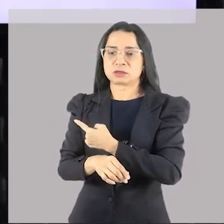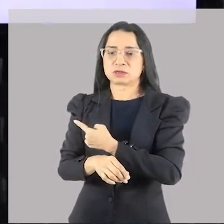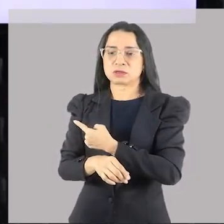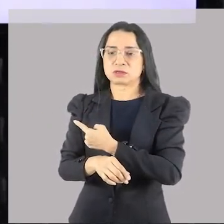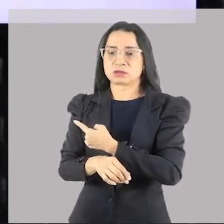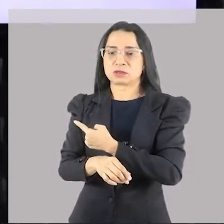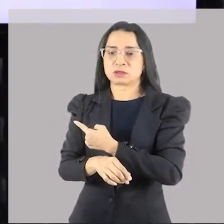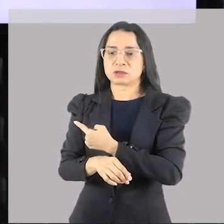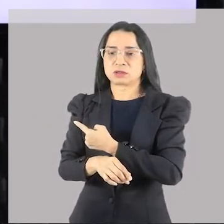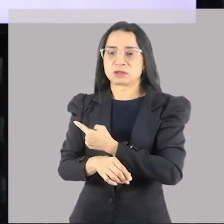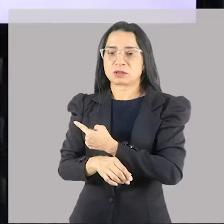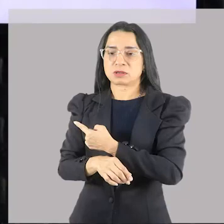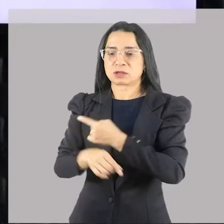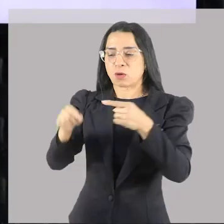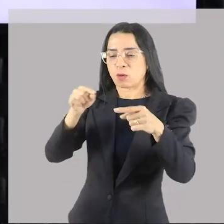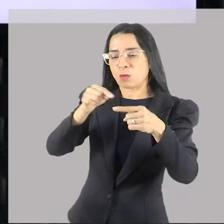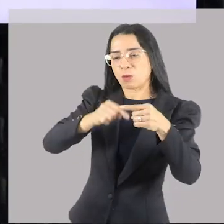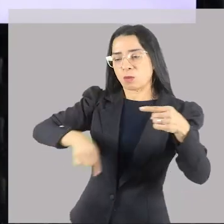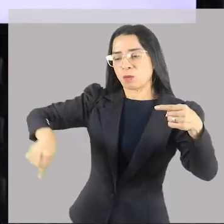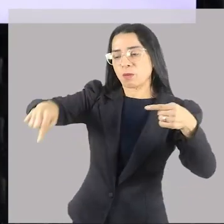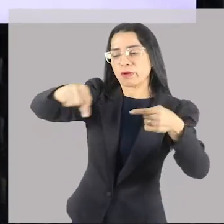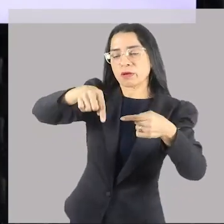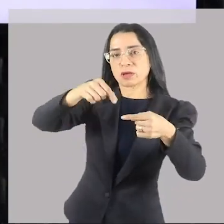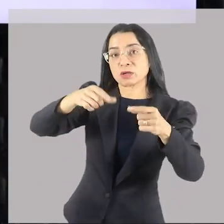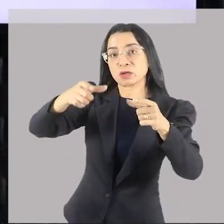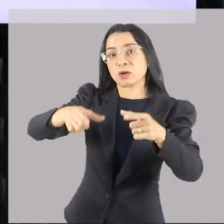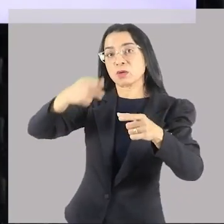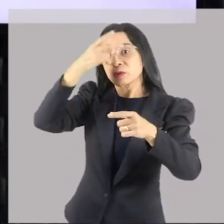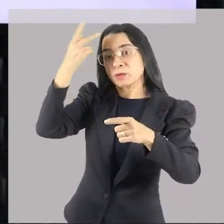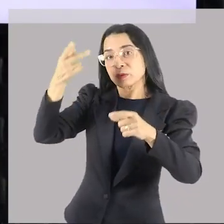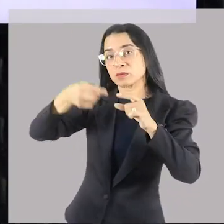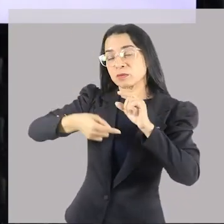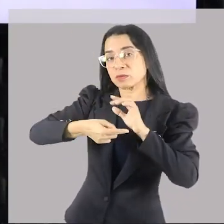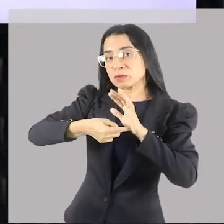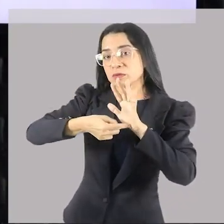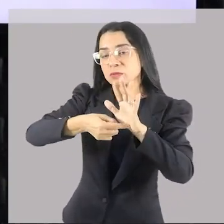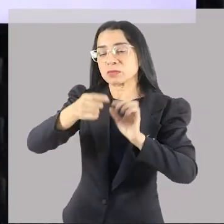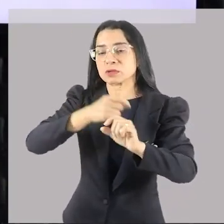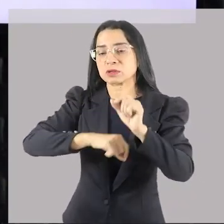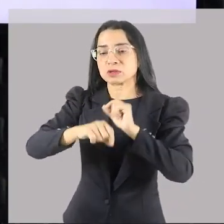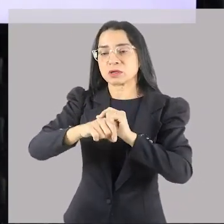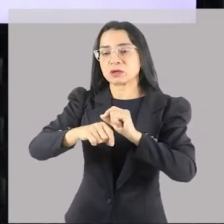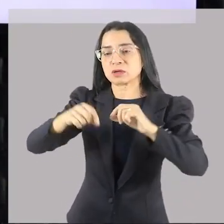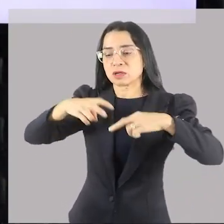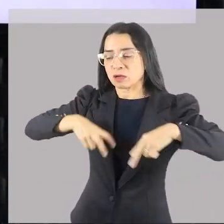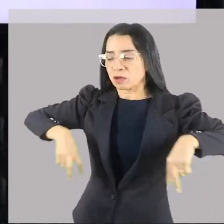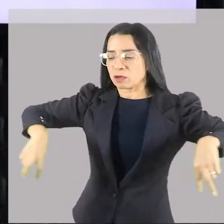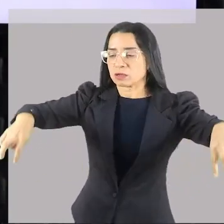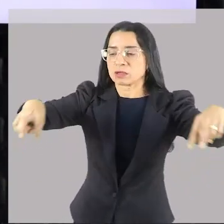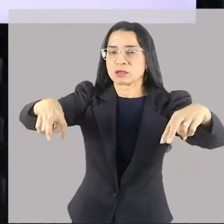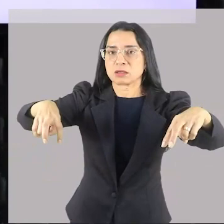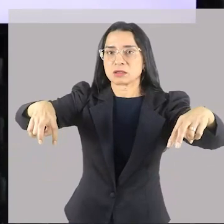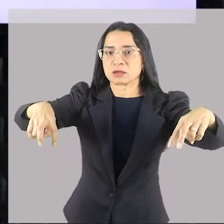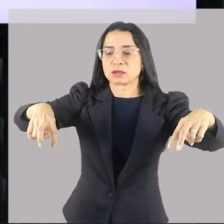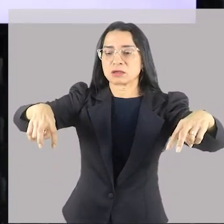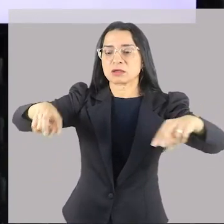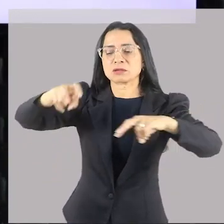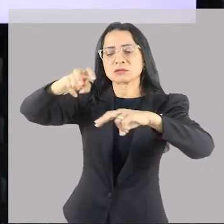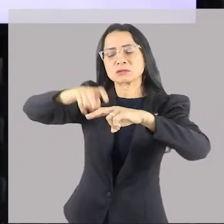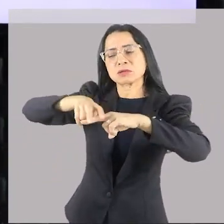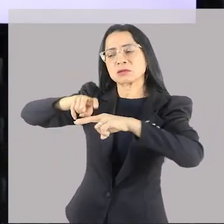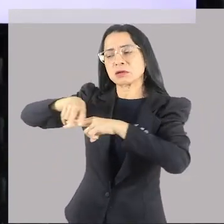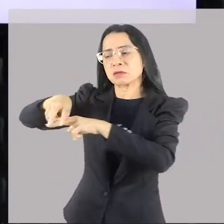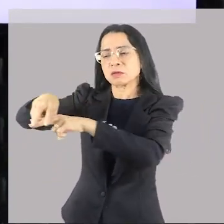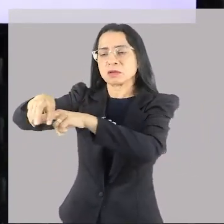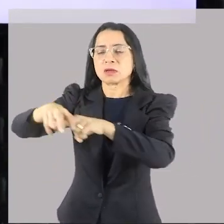se apresentavam. E, arquibancada, o auditório, onde todo mundo sentava para escutar e assistir. Funcionava num